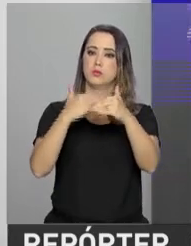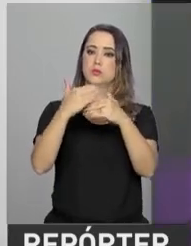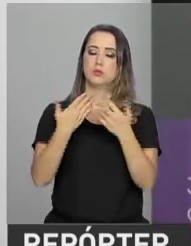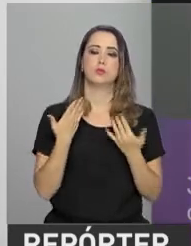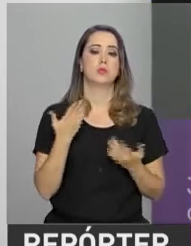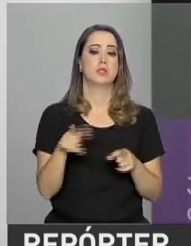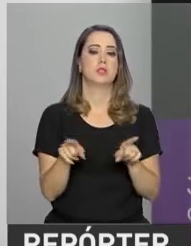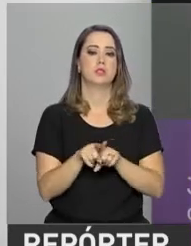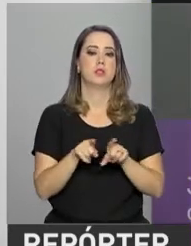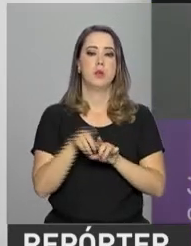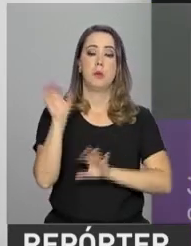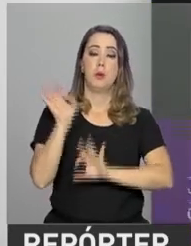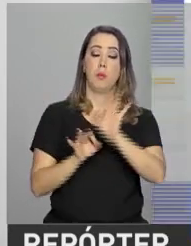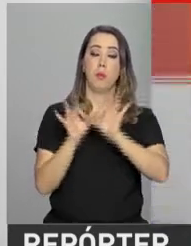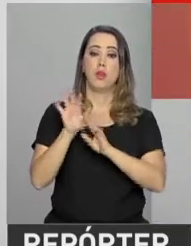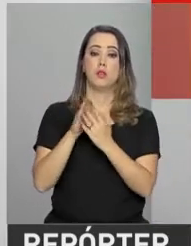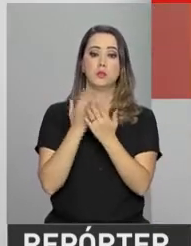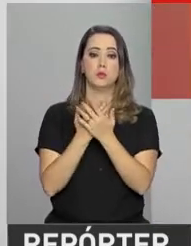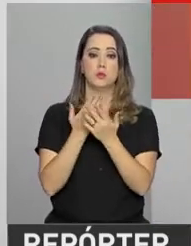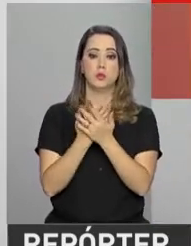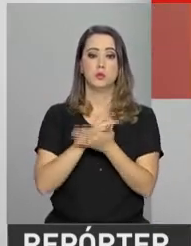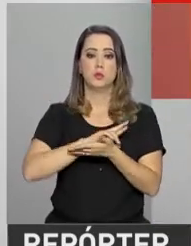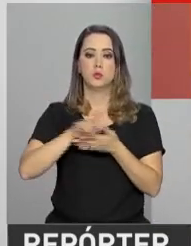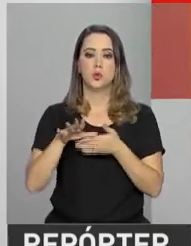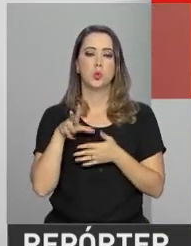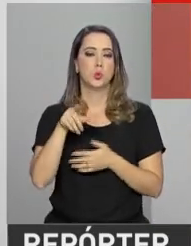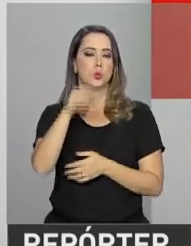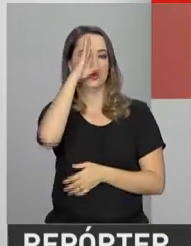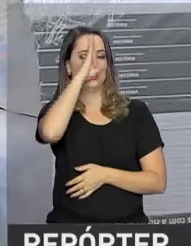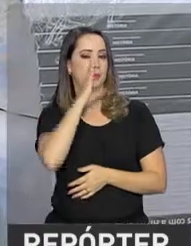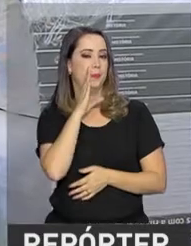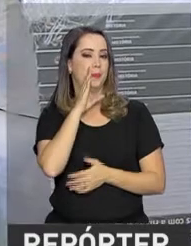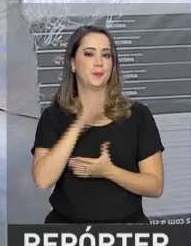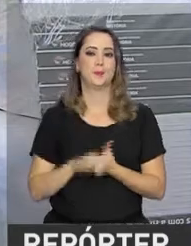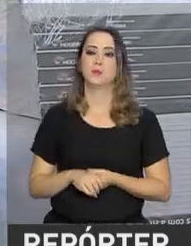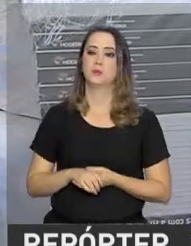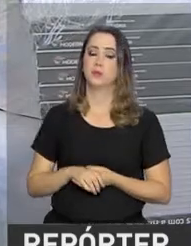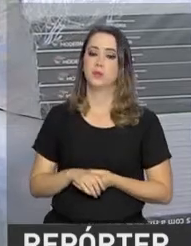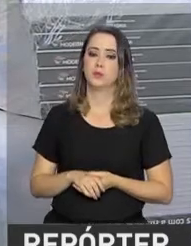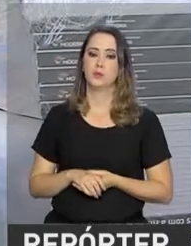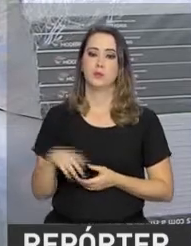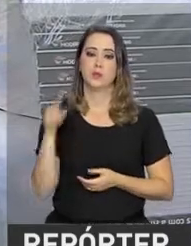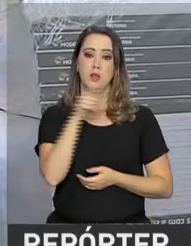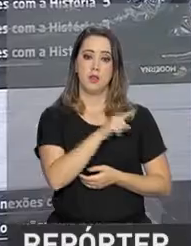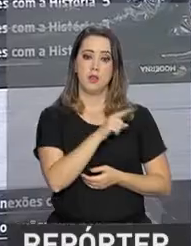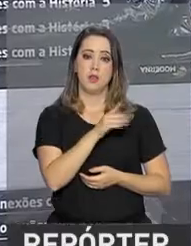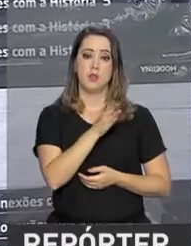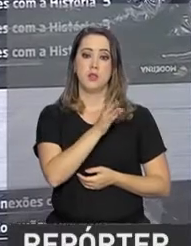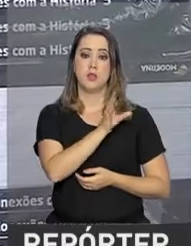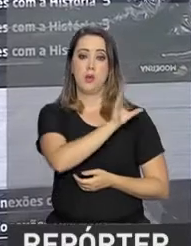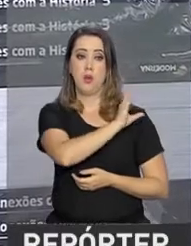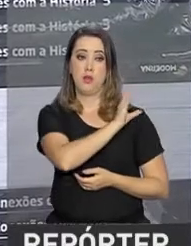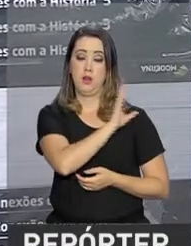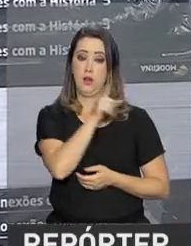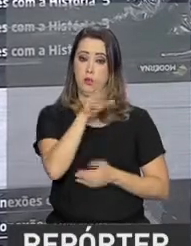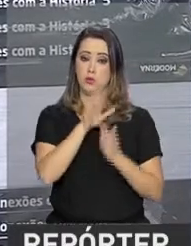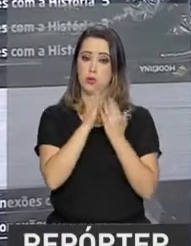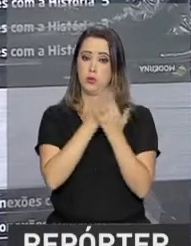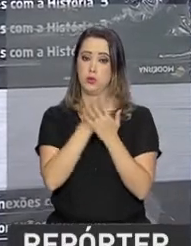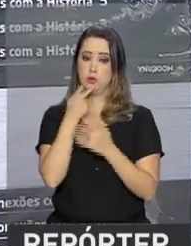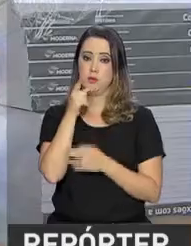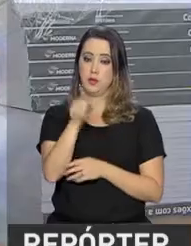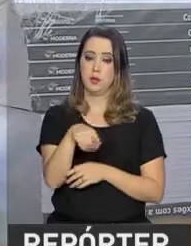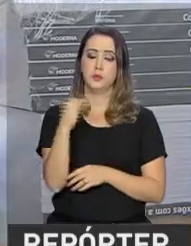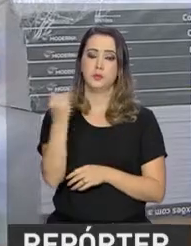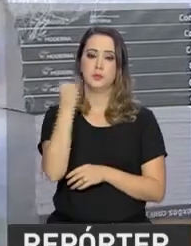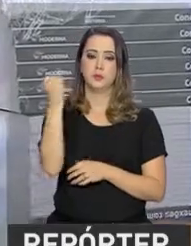também pode fazer um plano de estudos e simulados, tudo de forma gratuita. Para o coordenador desta escola, esses recursos são importantes para